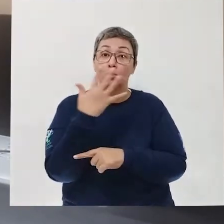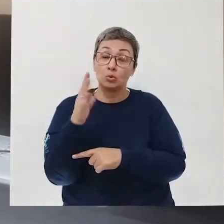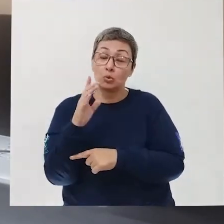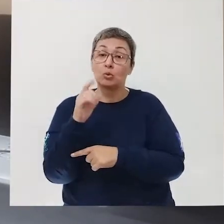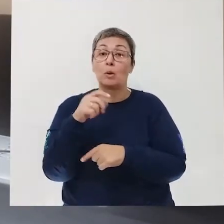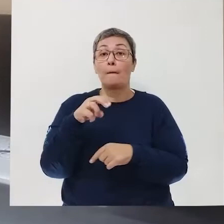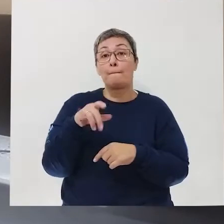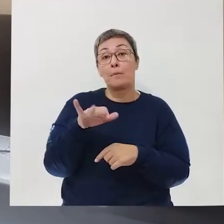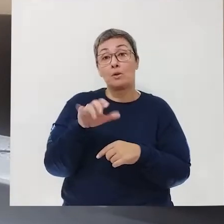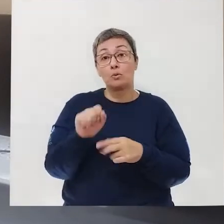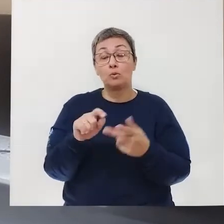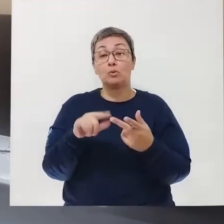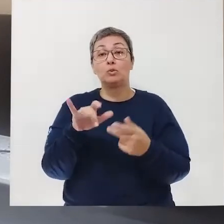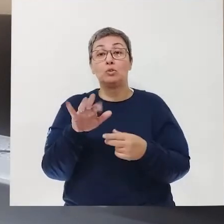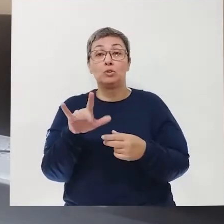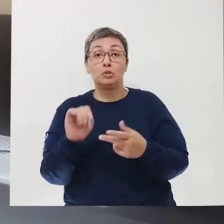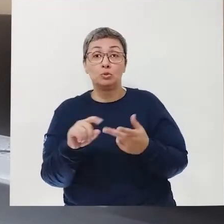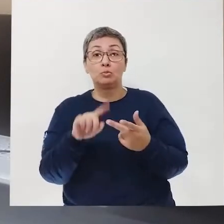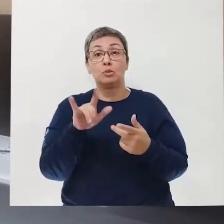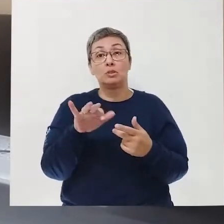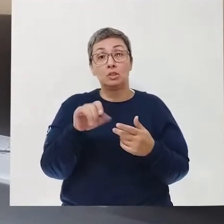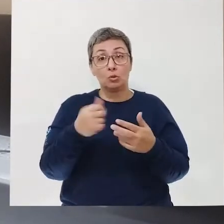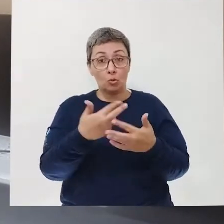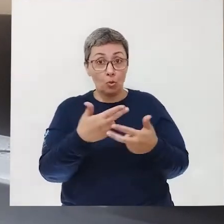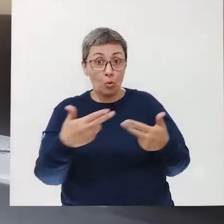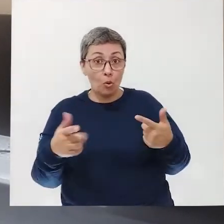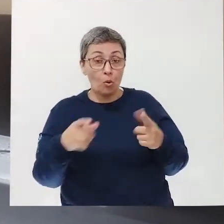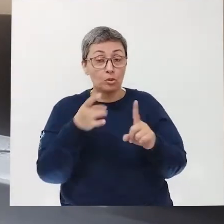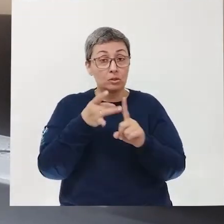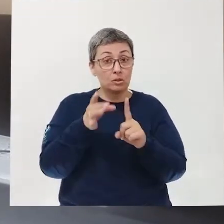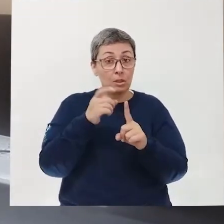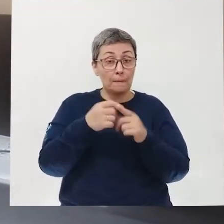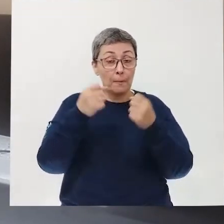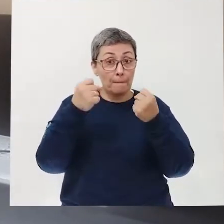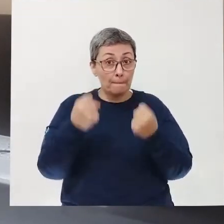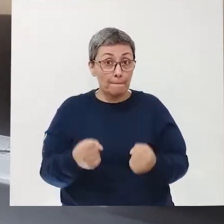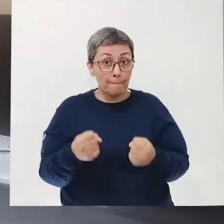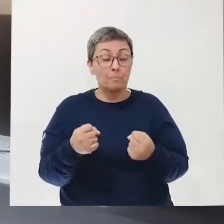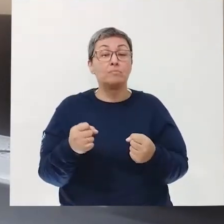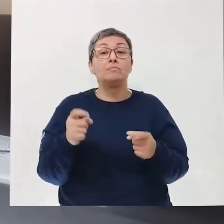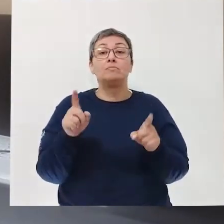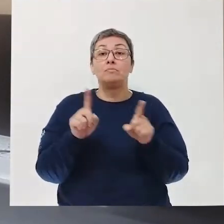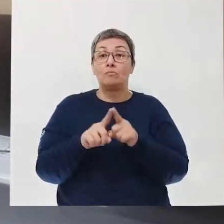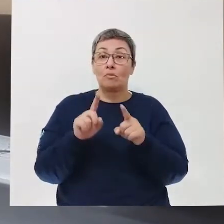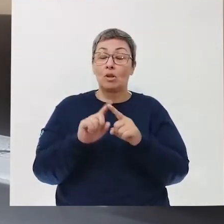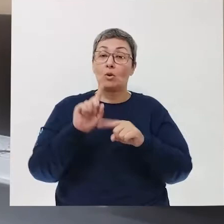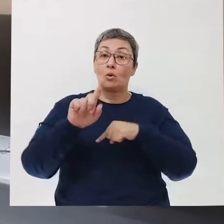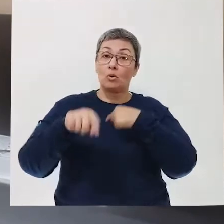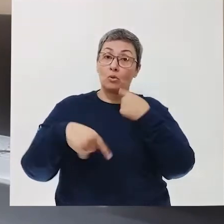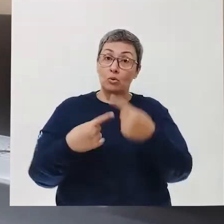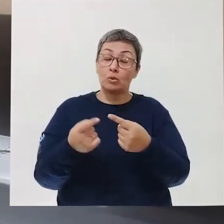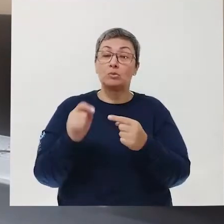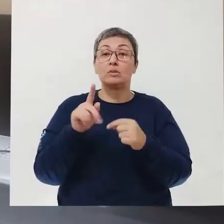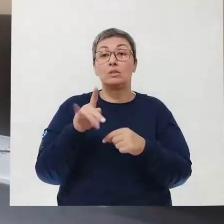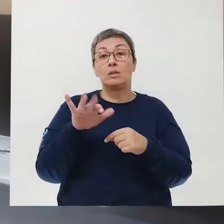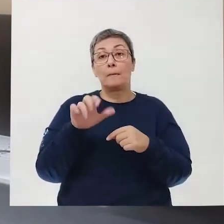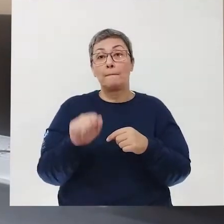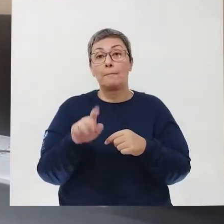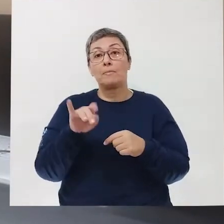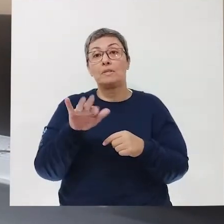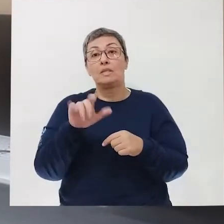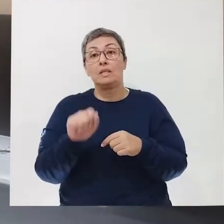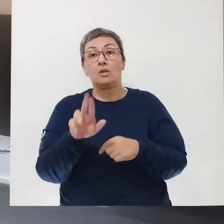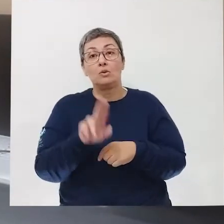com mercúrio, chumbo, zinco e outros metais pesados, né, após as pilhas e